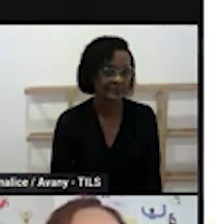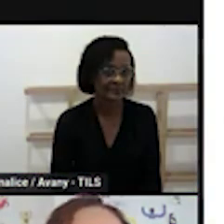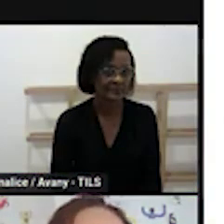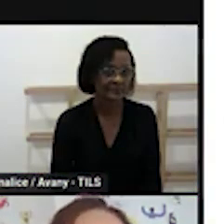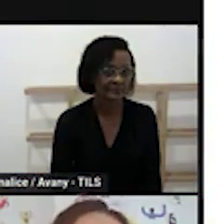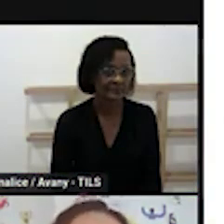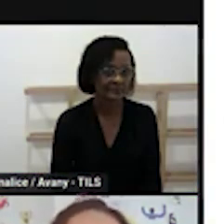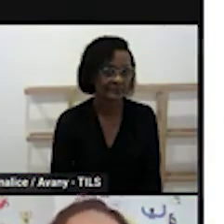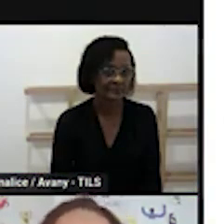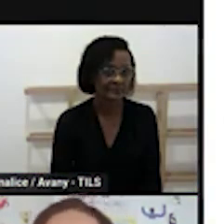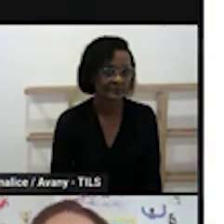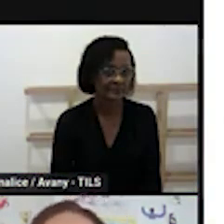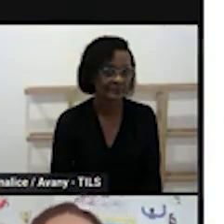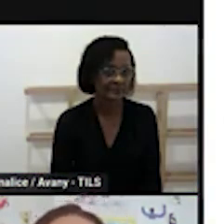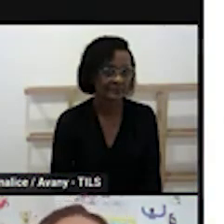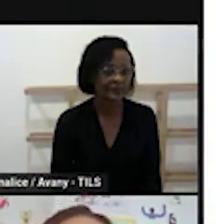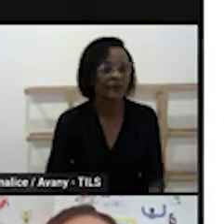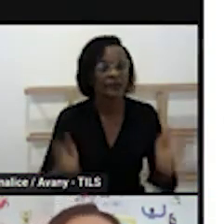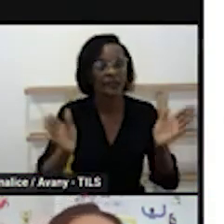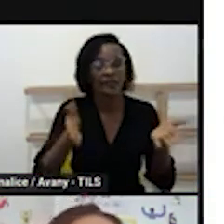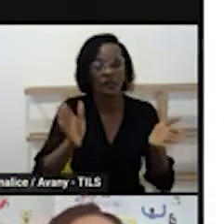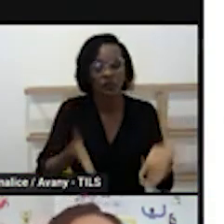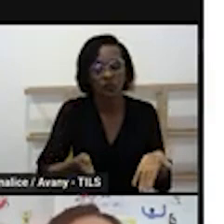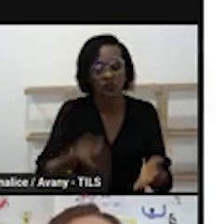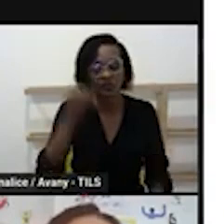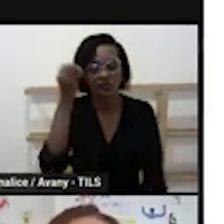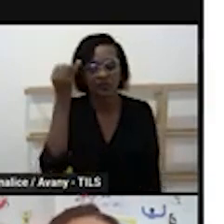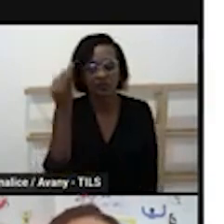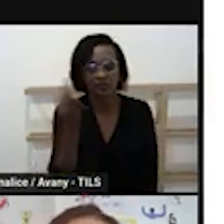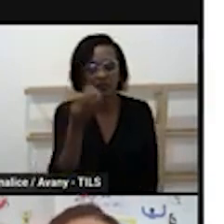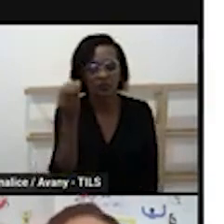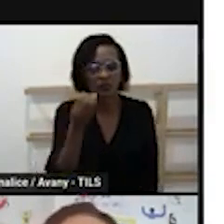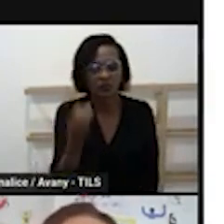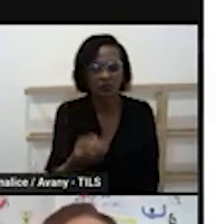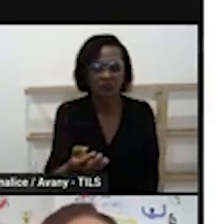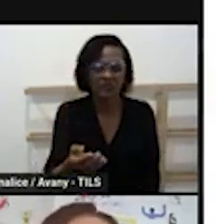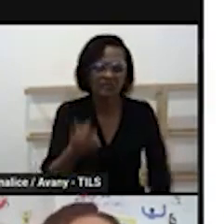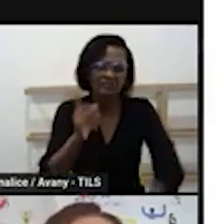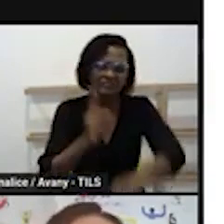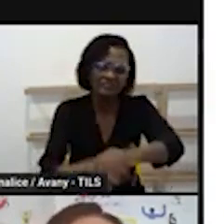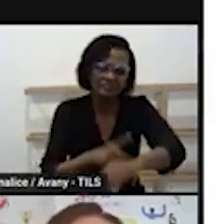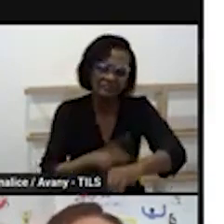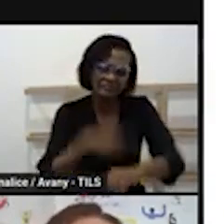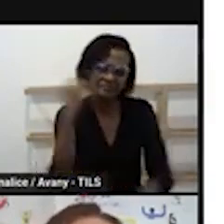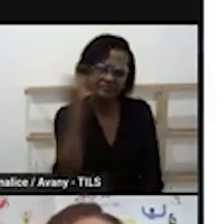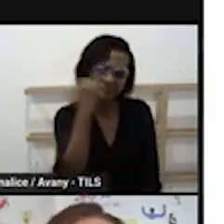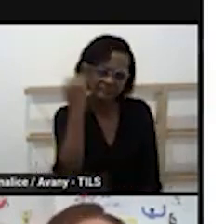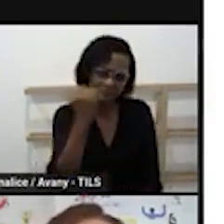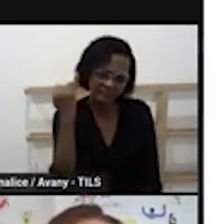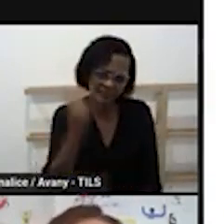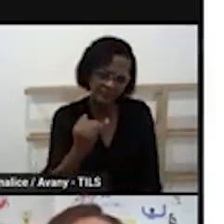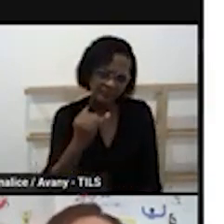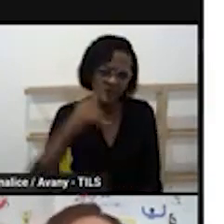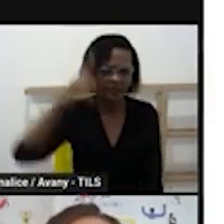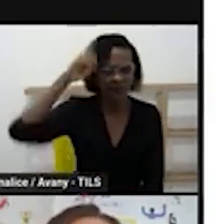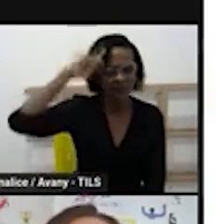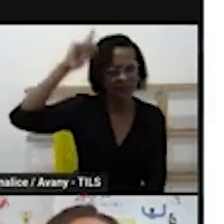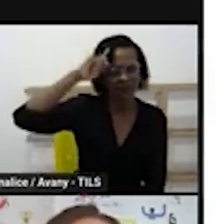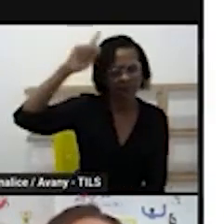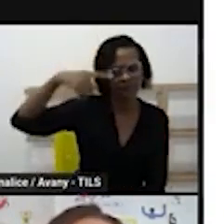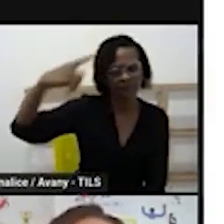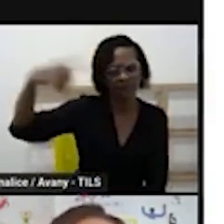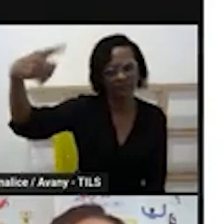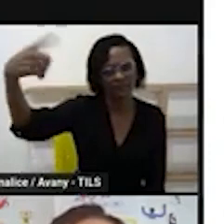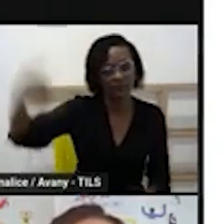e aí a gente fala um pouco de alguns tempos importantes da rotina gente quando a gente fala de tempo tempo de